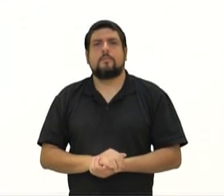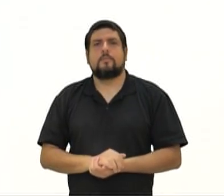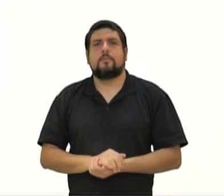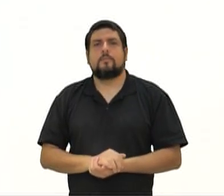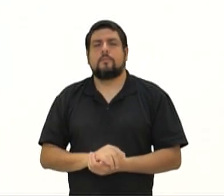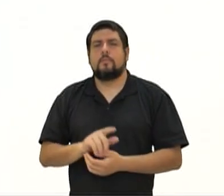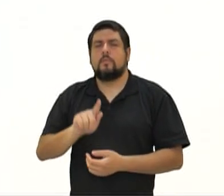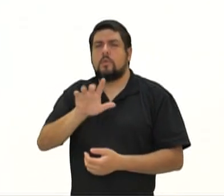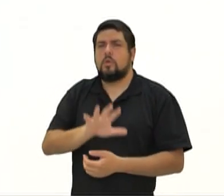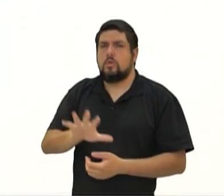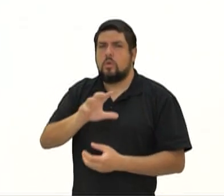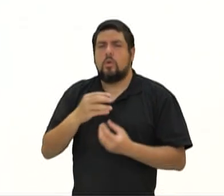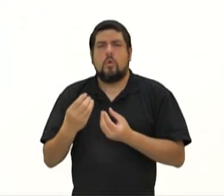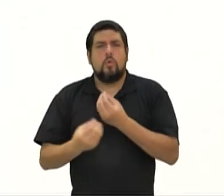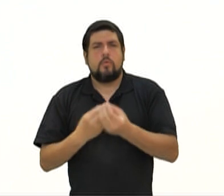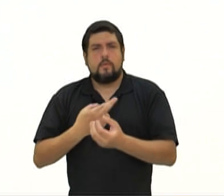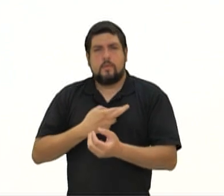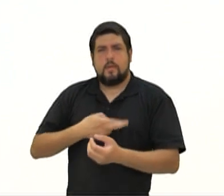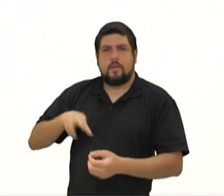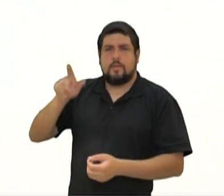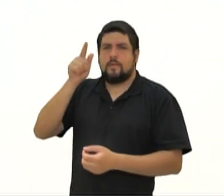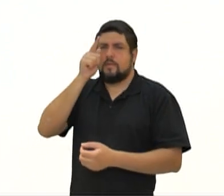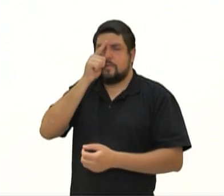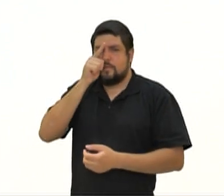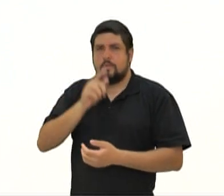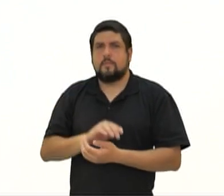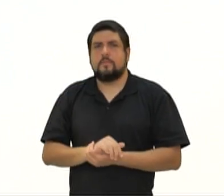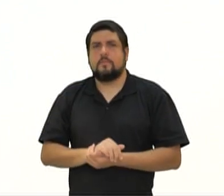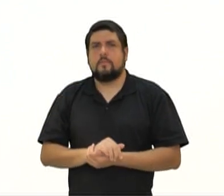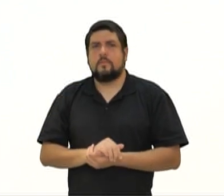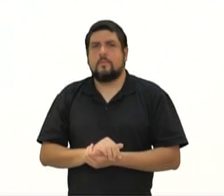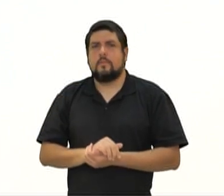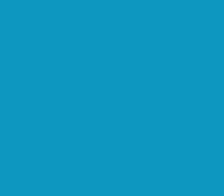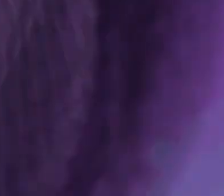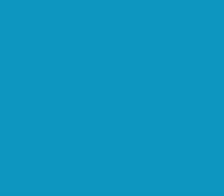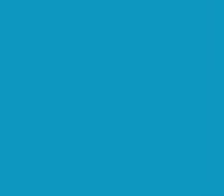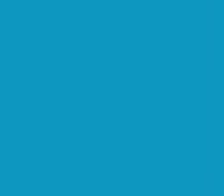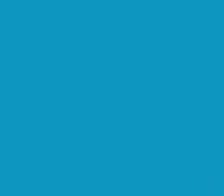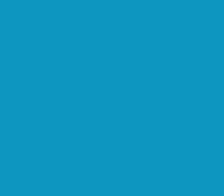geral, como que era a religião na Grécia Antiga? daqui a pouquinho nós voltamos.